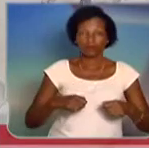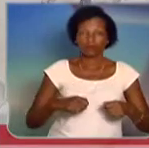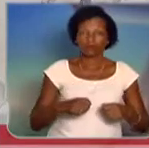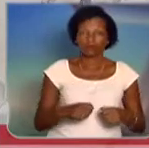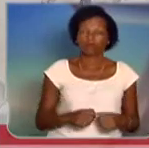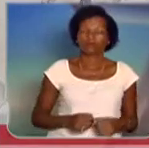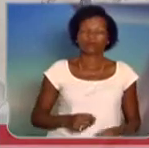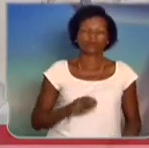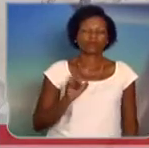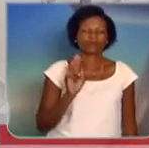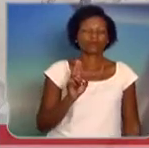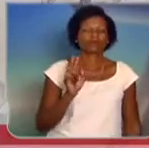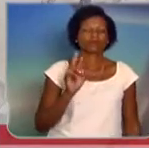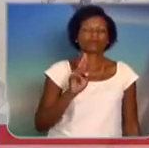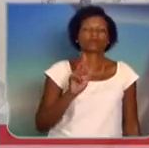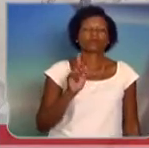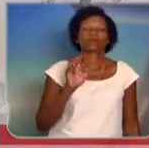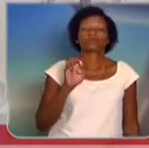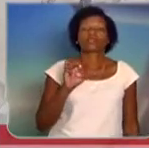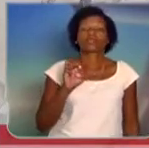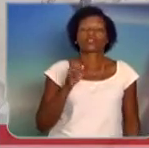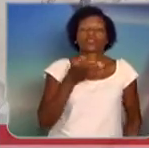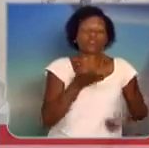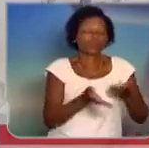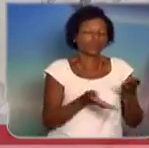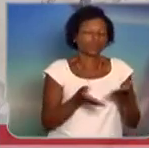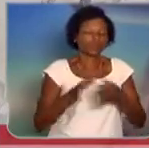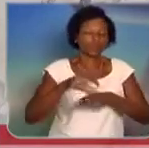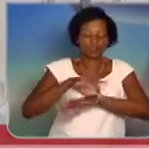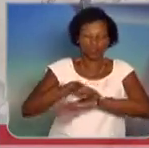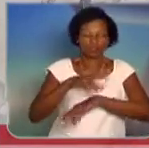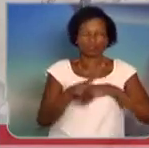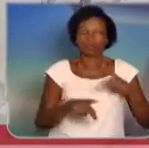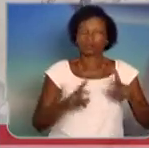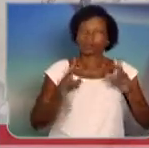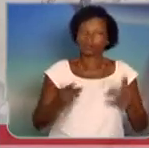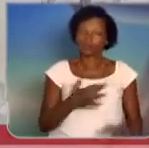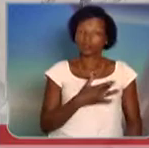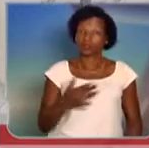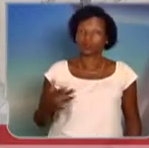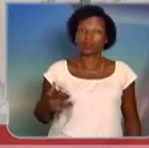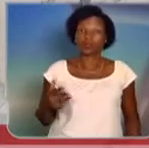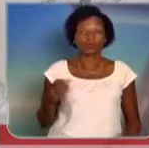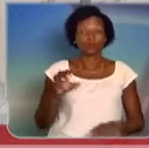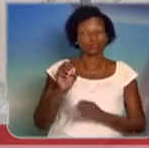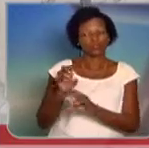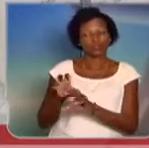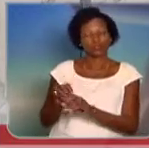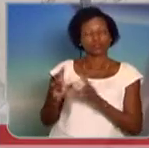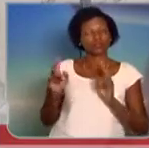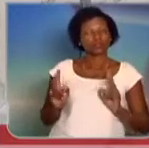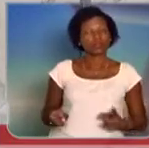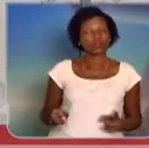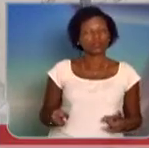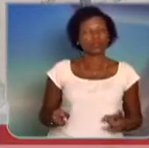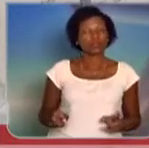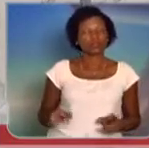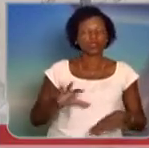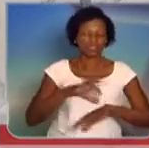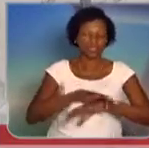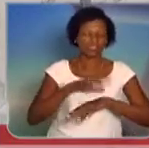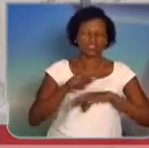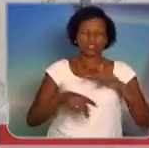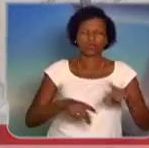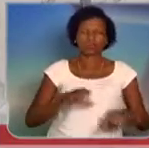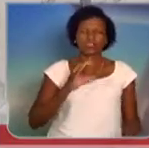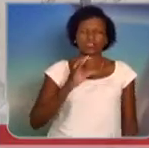nós cuidarmos da segurança pública, como da saúde, como da educação, que também estão desvastadas. A segurança pública está